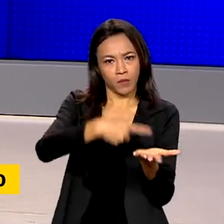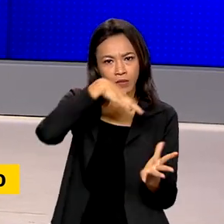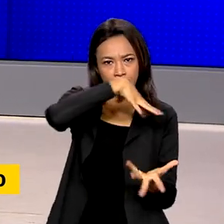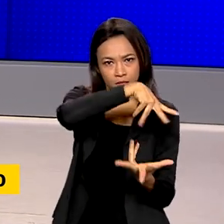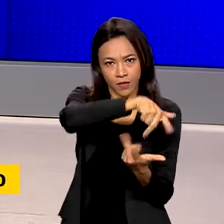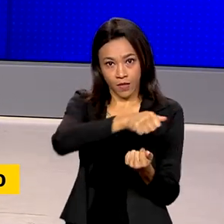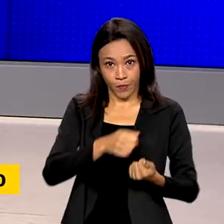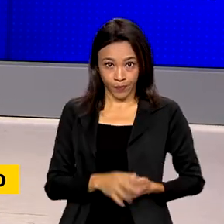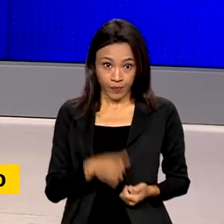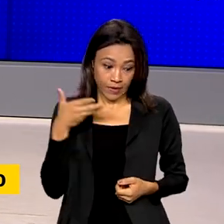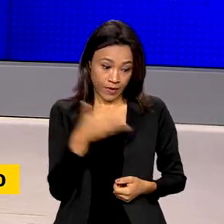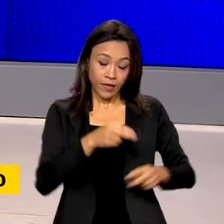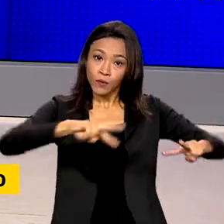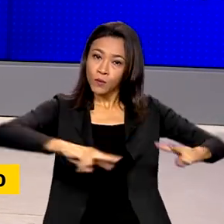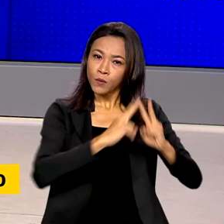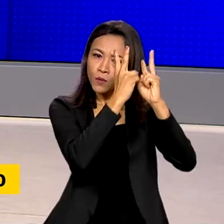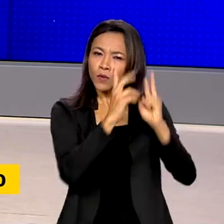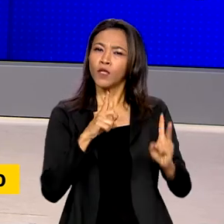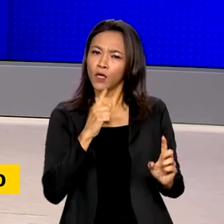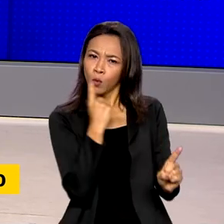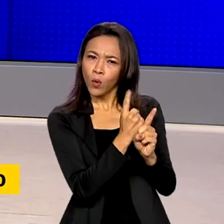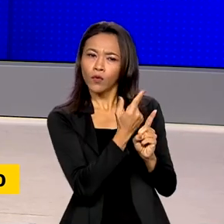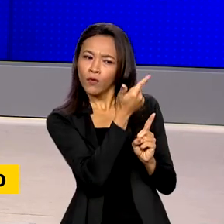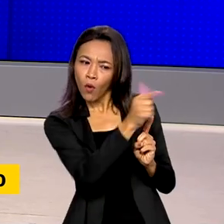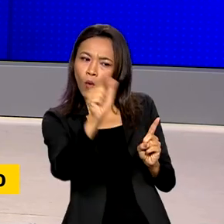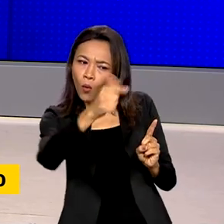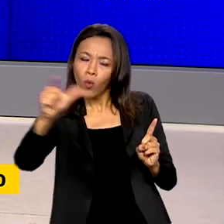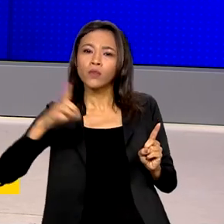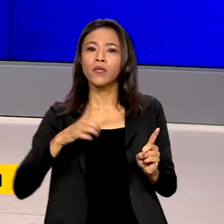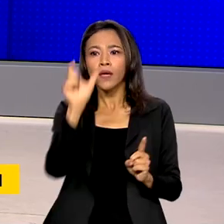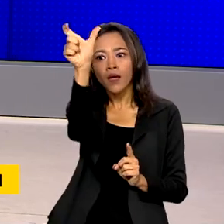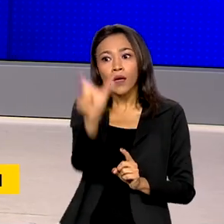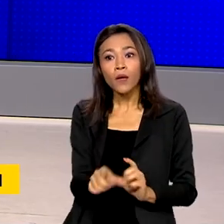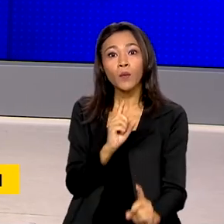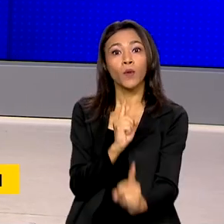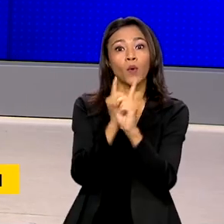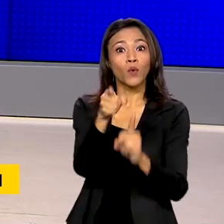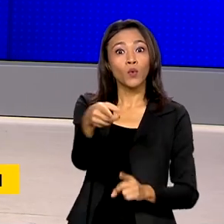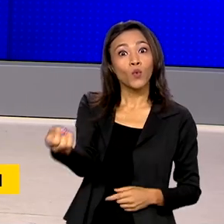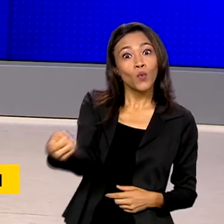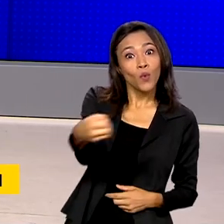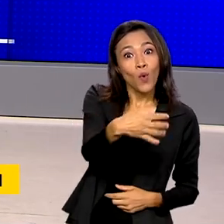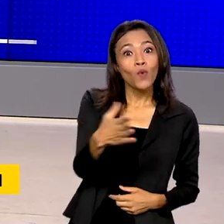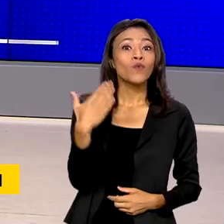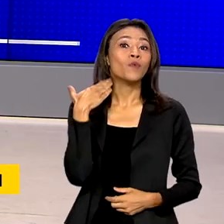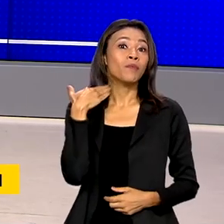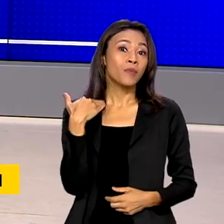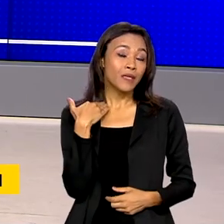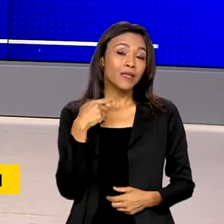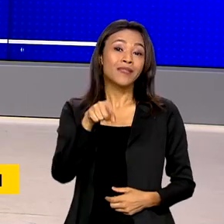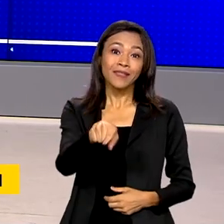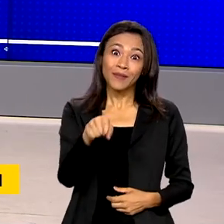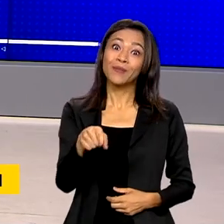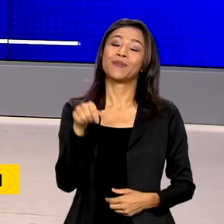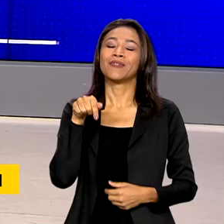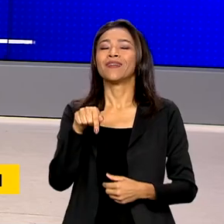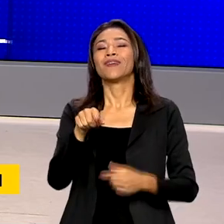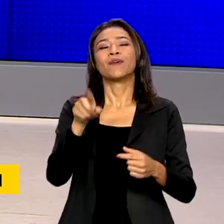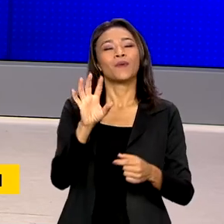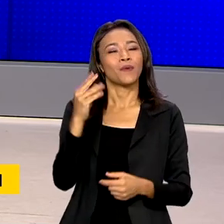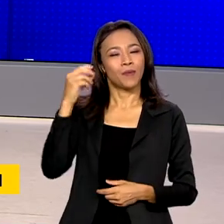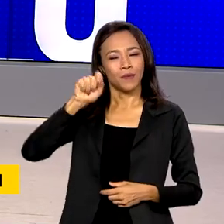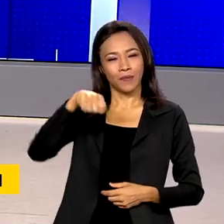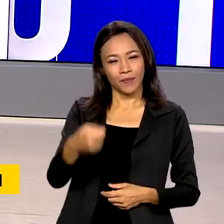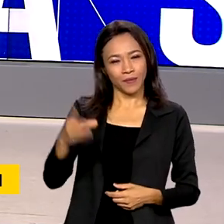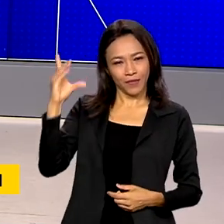Em Paris, entre outros encontros, tem reunião com a presidenta do novo Banco de Desenvolvimento, Dilma Rousseff, e com o